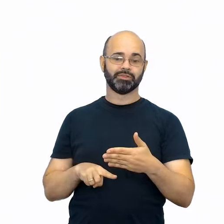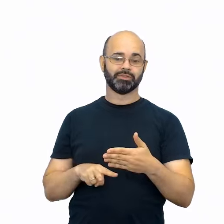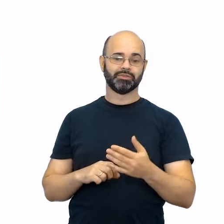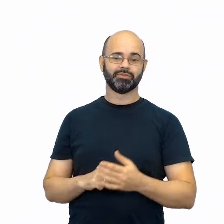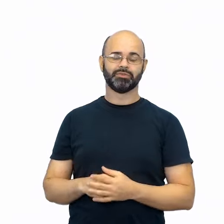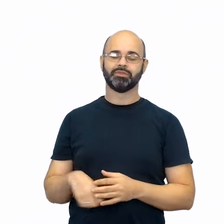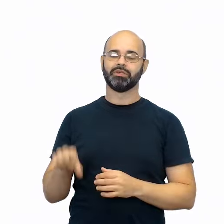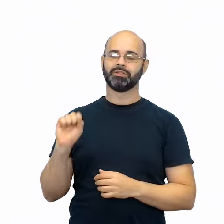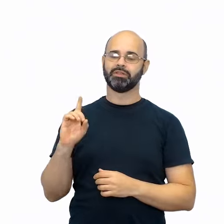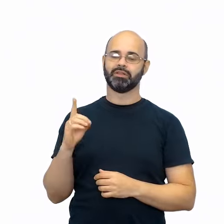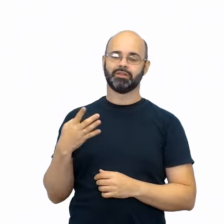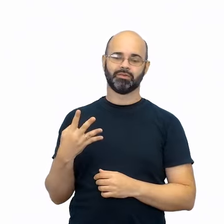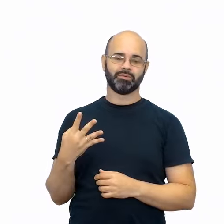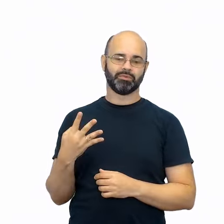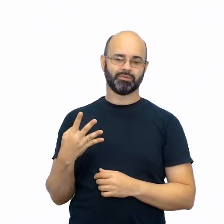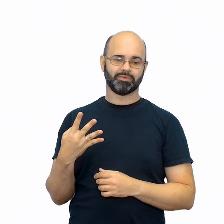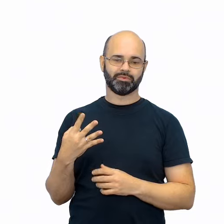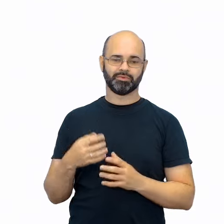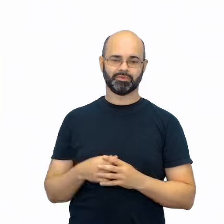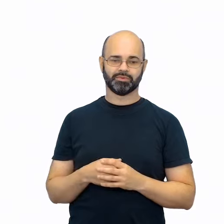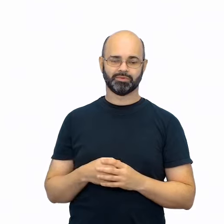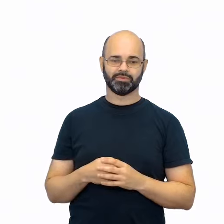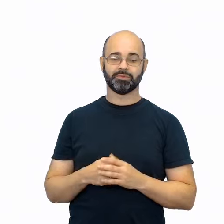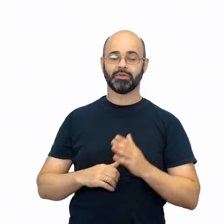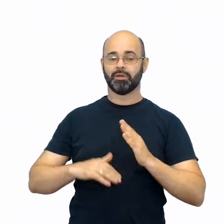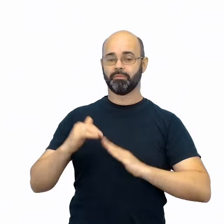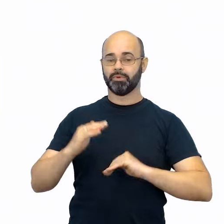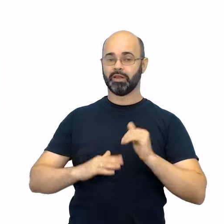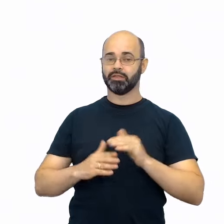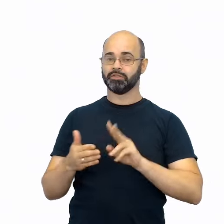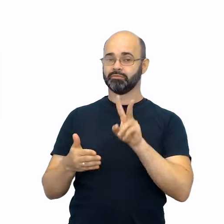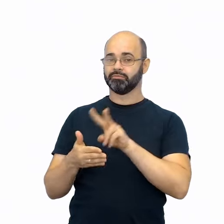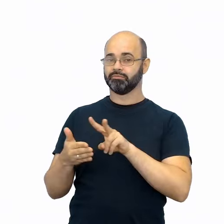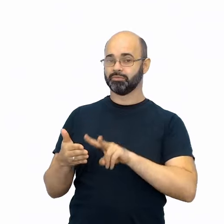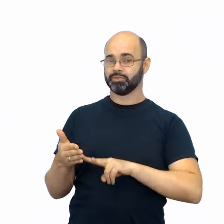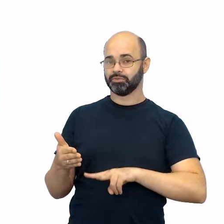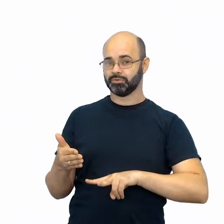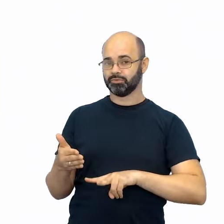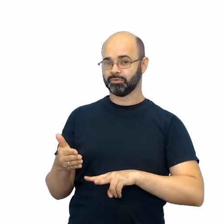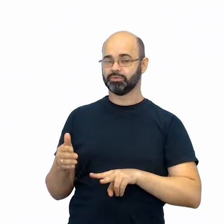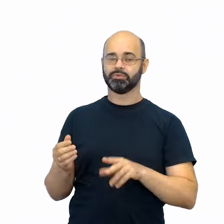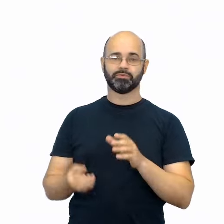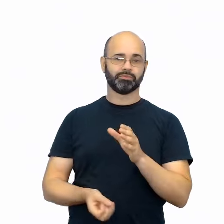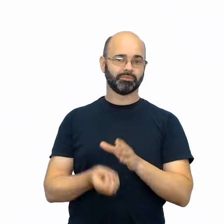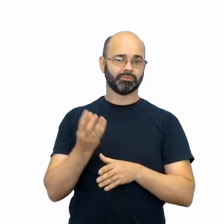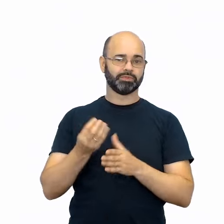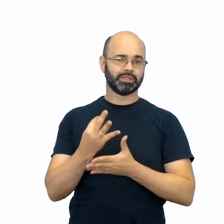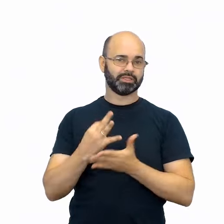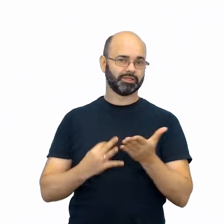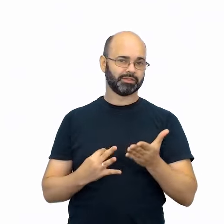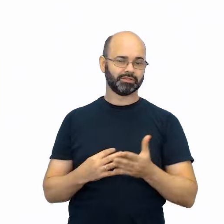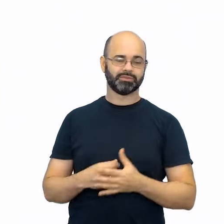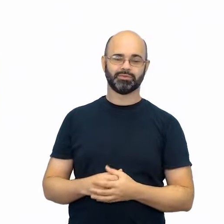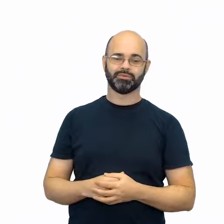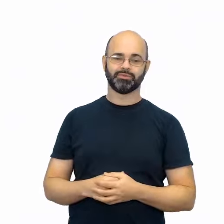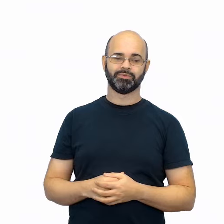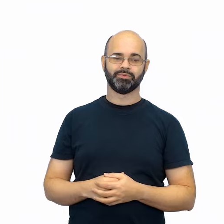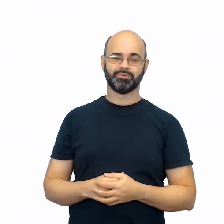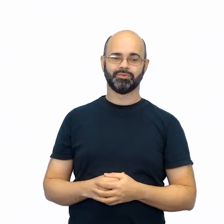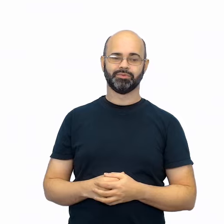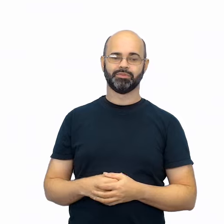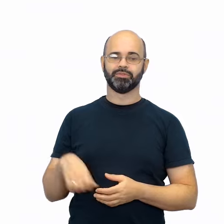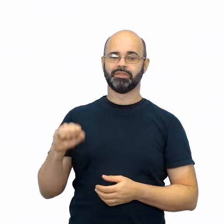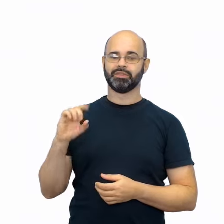Na SD 4, a interação entre as práticas de leitura e de produção de textos. Na